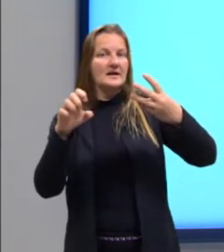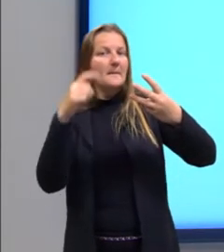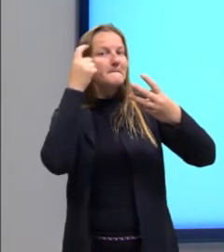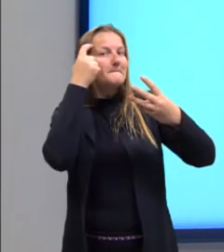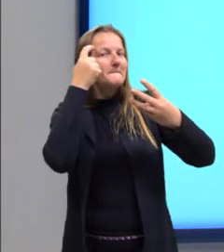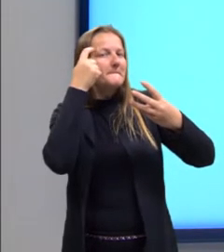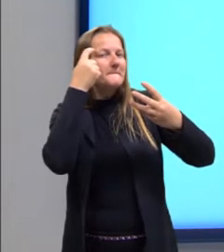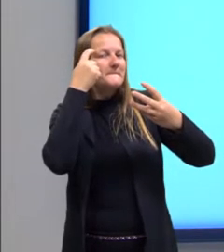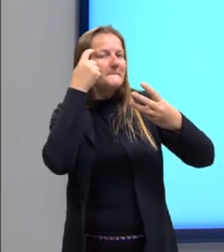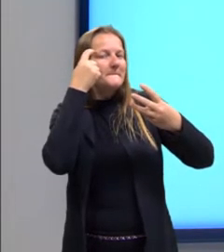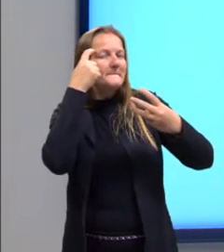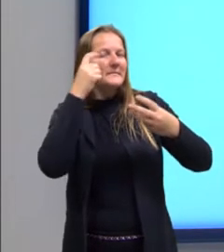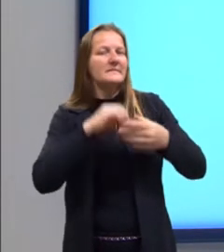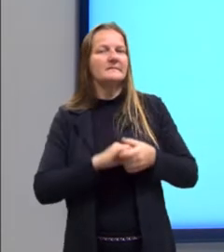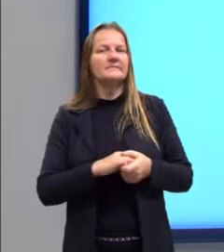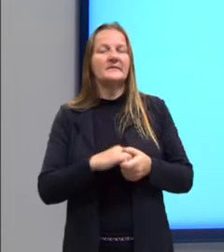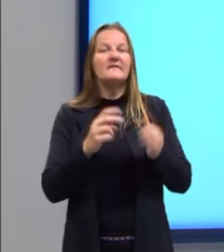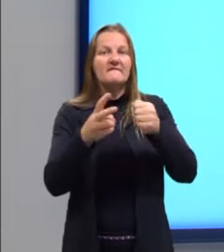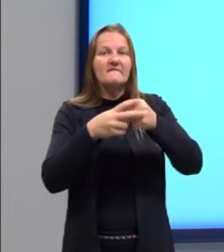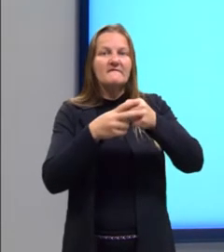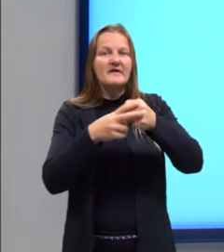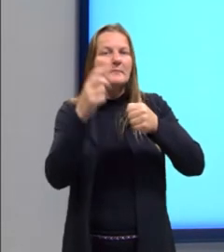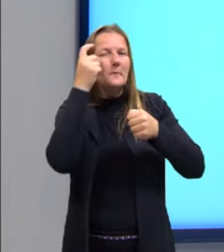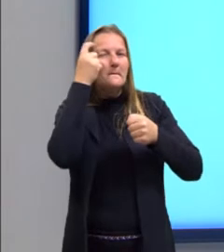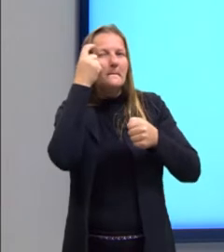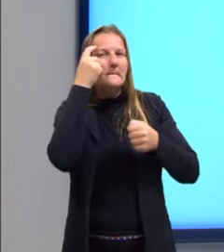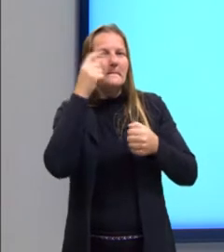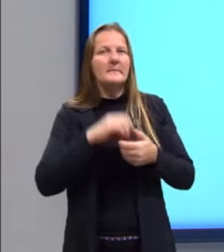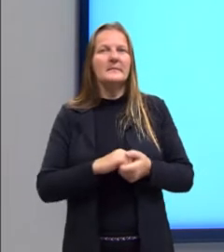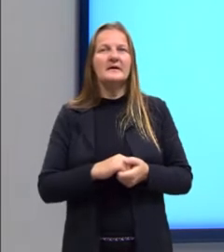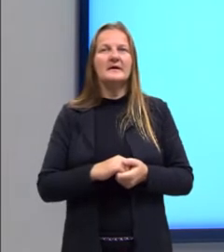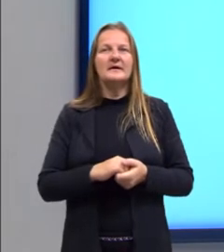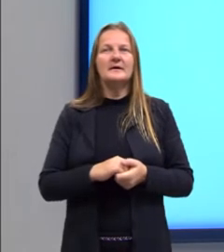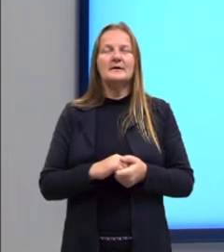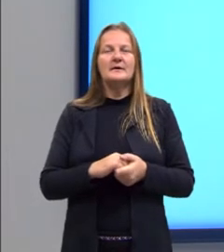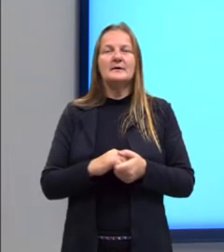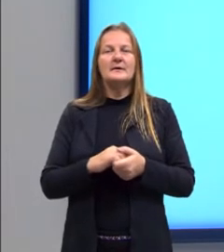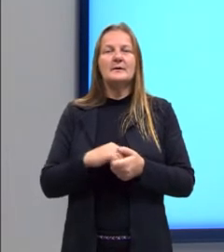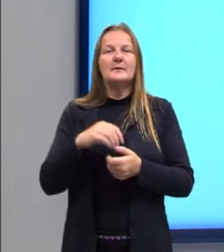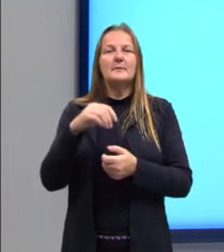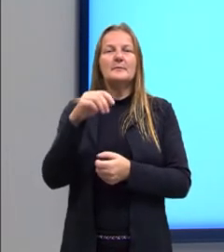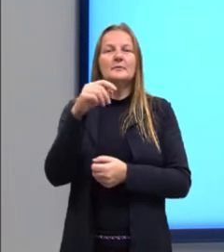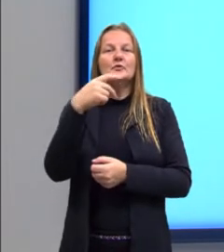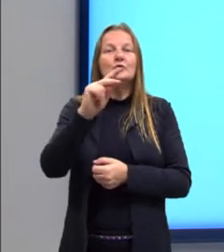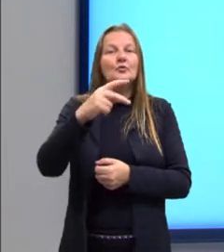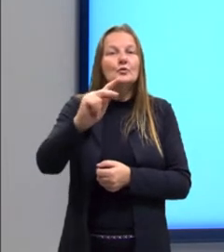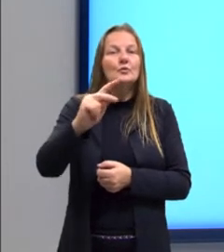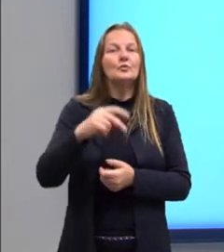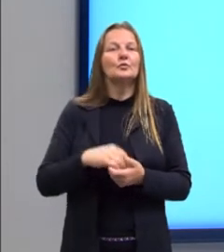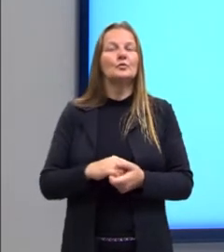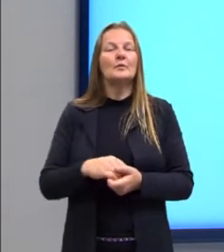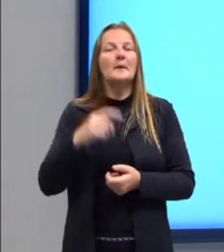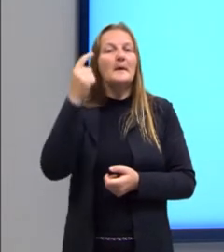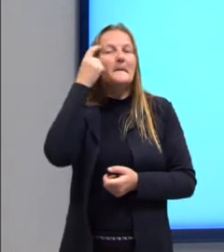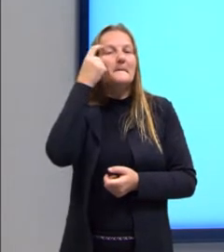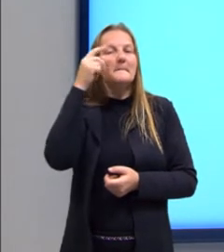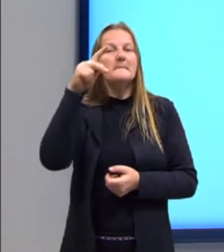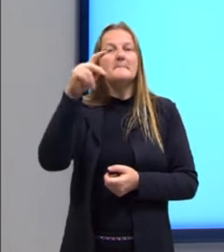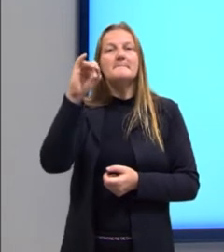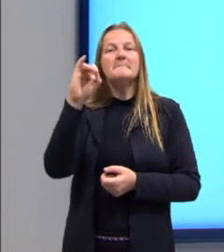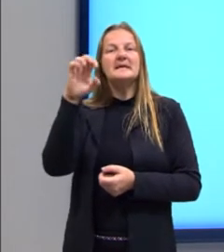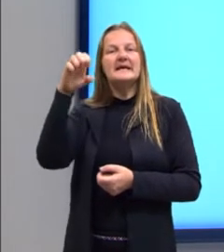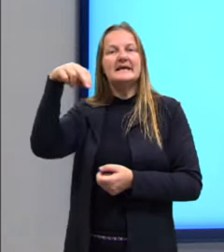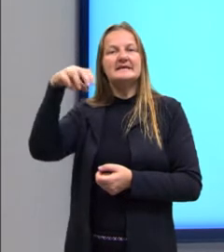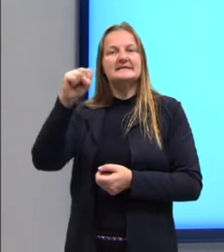em espanhol, em espanhol se queda assim o tu. Tu piensas,